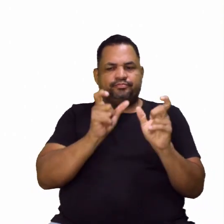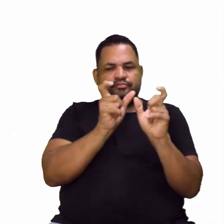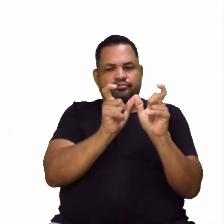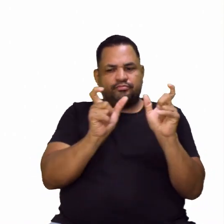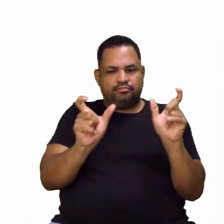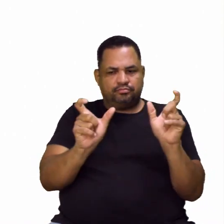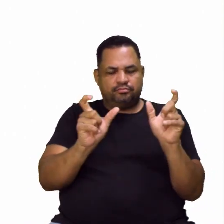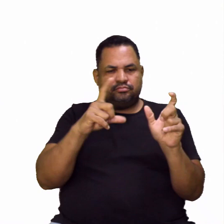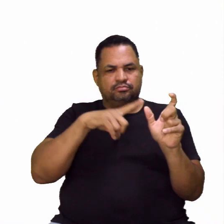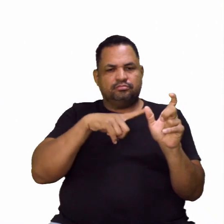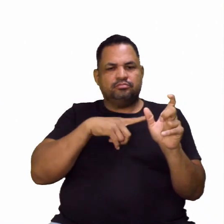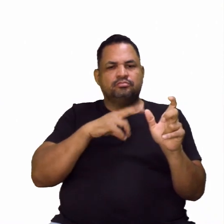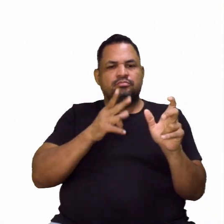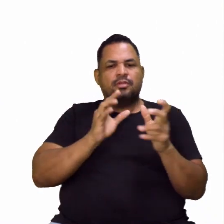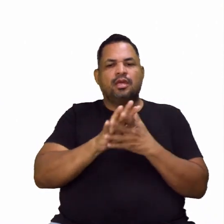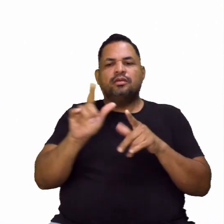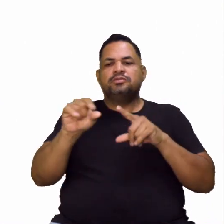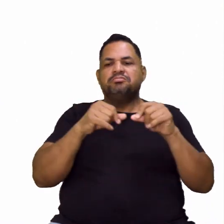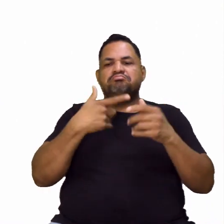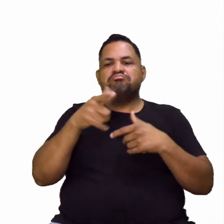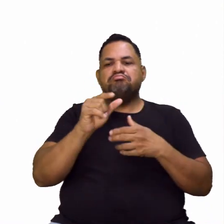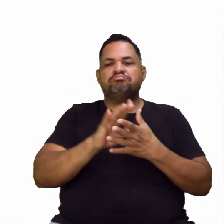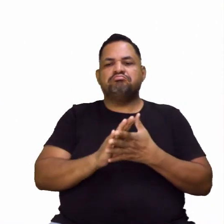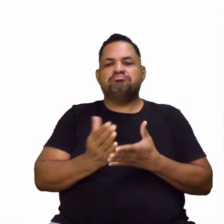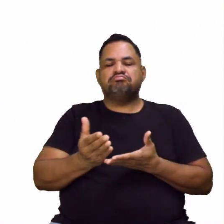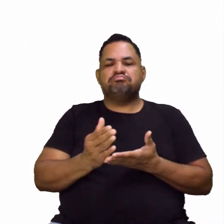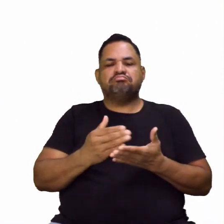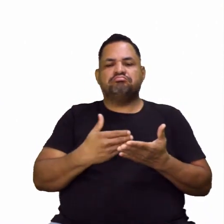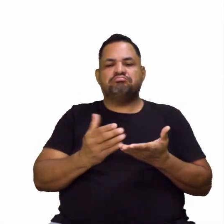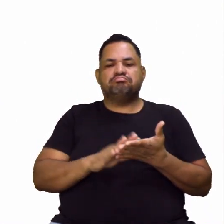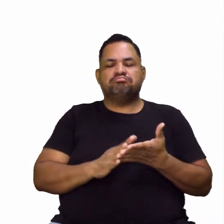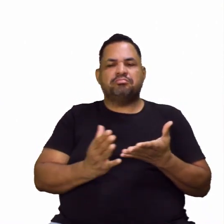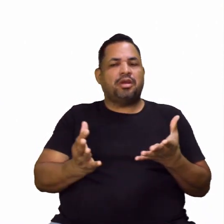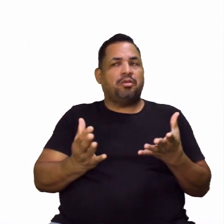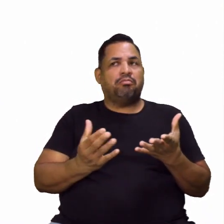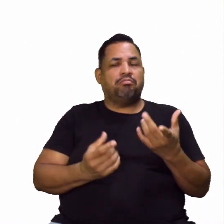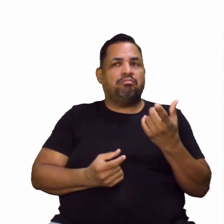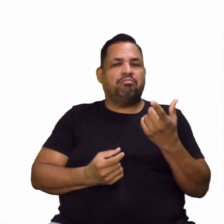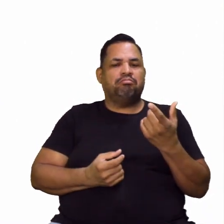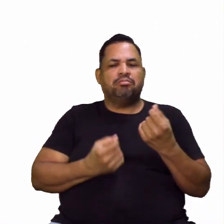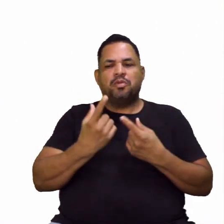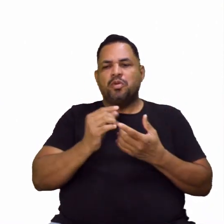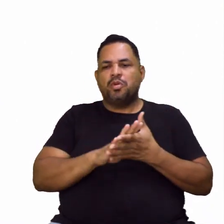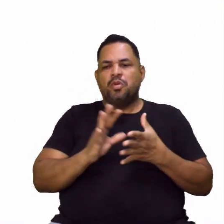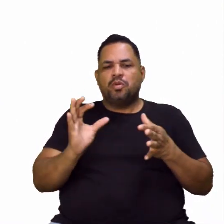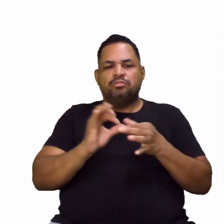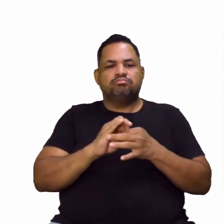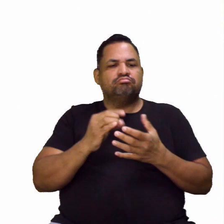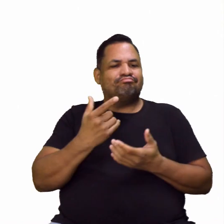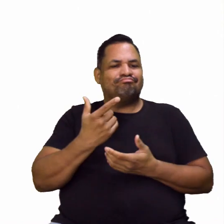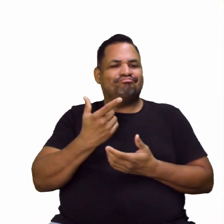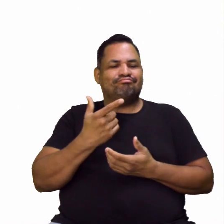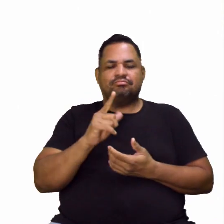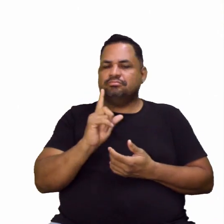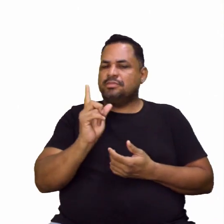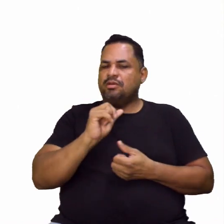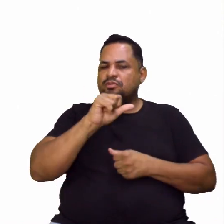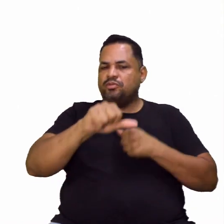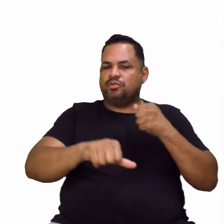permite que uma seja escolhida pela outra em alguns contextos, sem alterar a